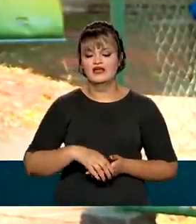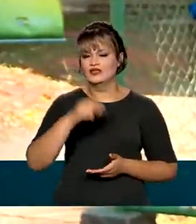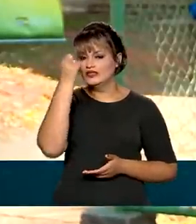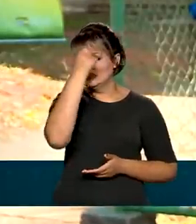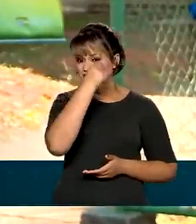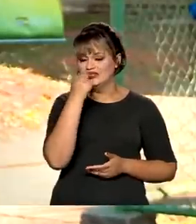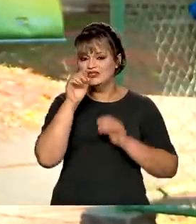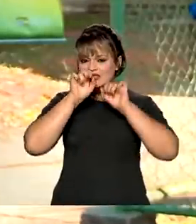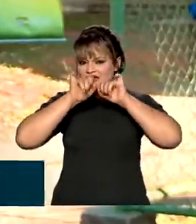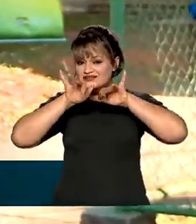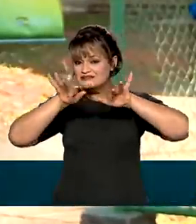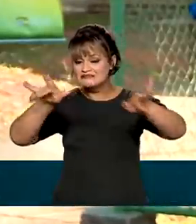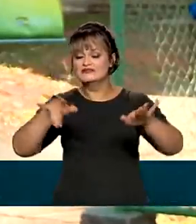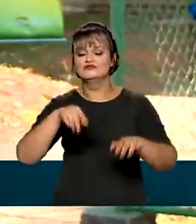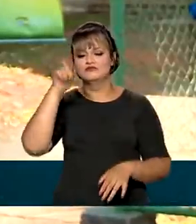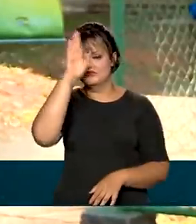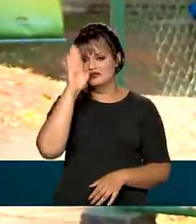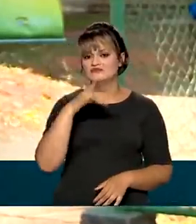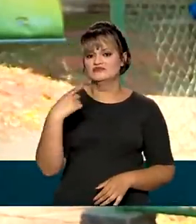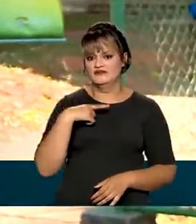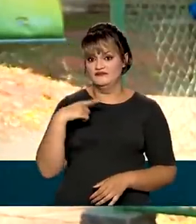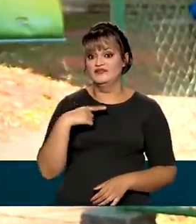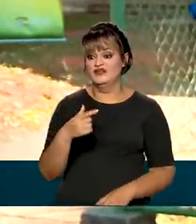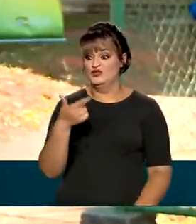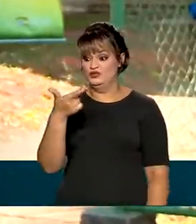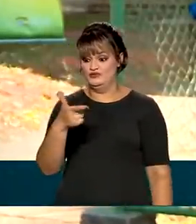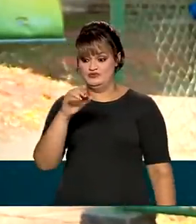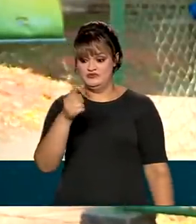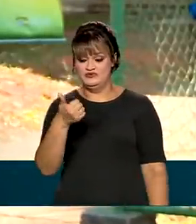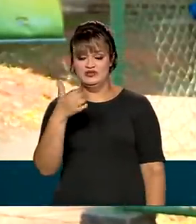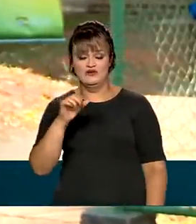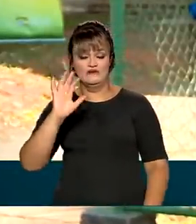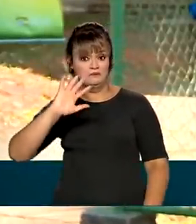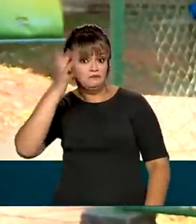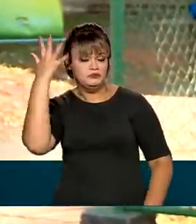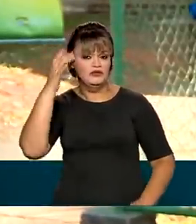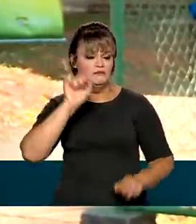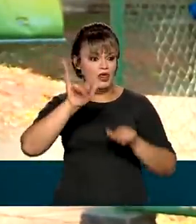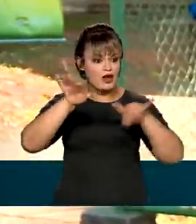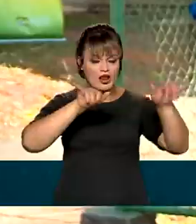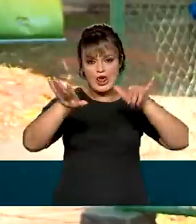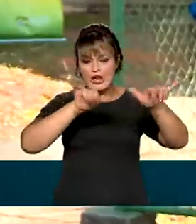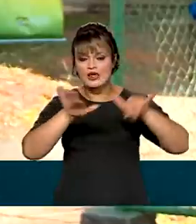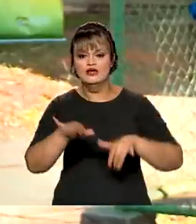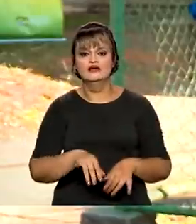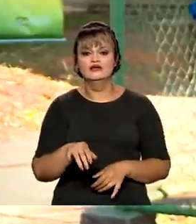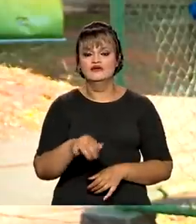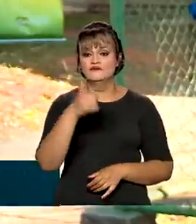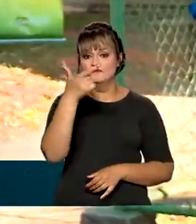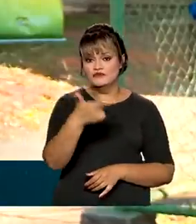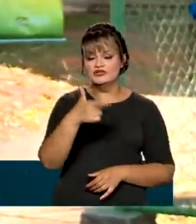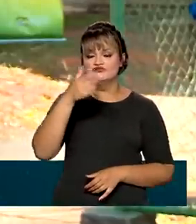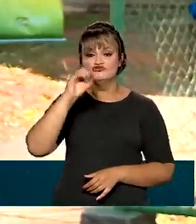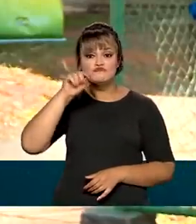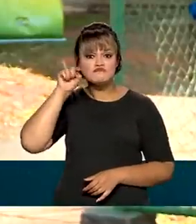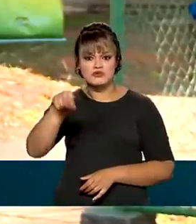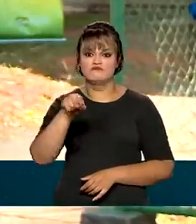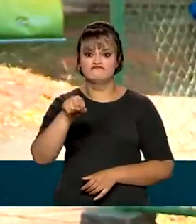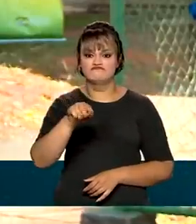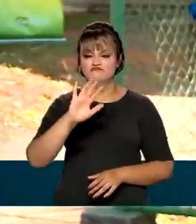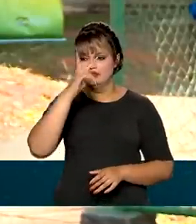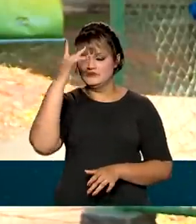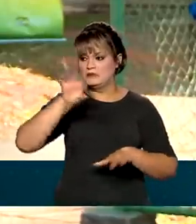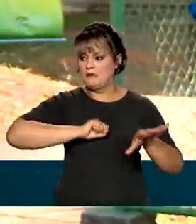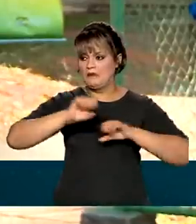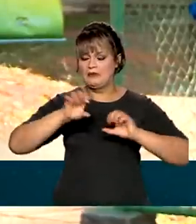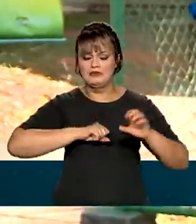sarampo tem crescido no Brasil. Em 2019, num surto da doença, foram registrados mais de 20 mil casos. E de